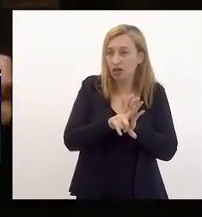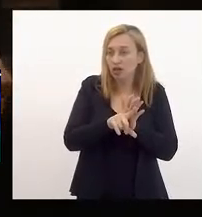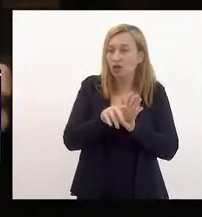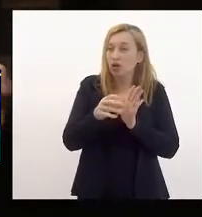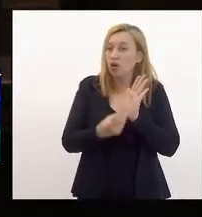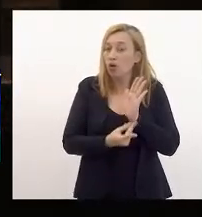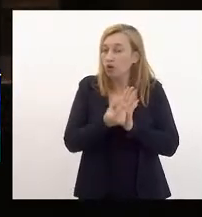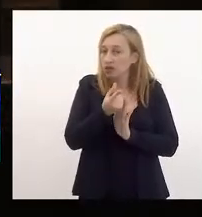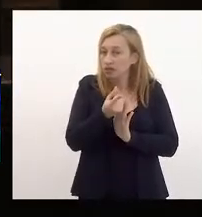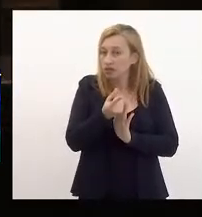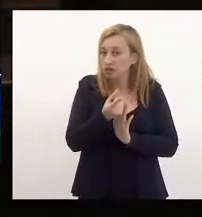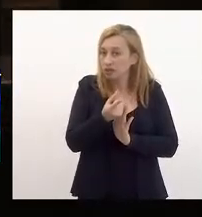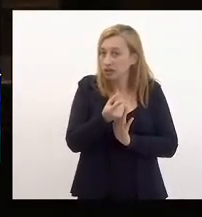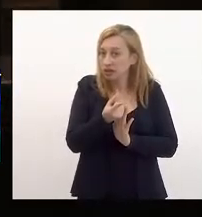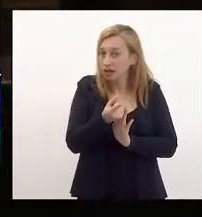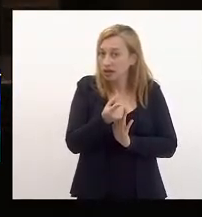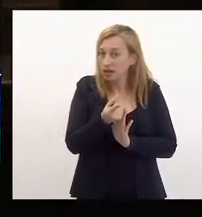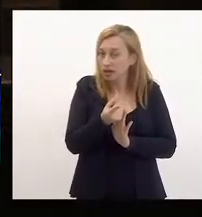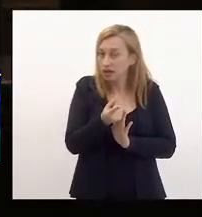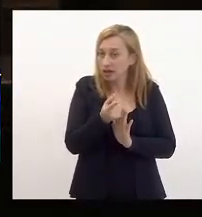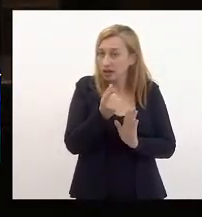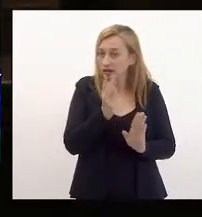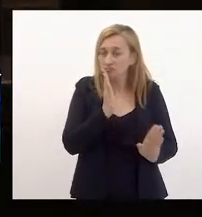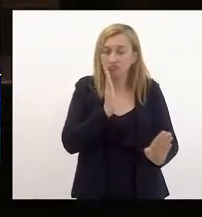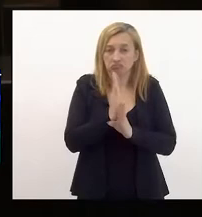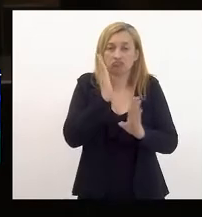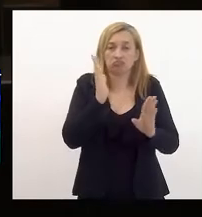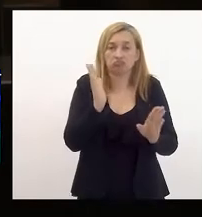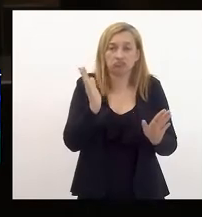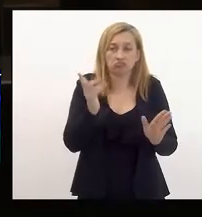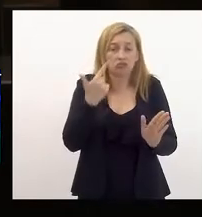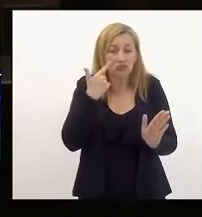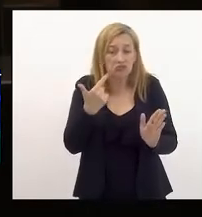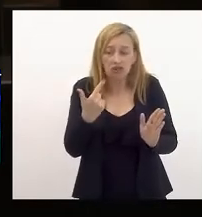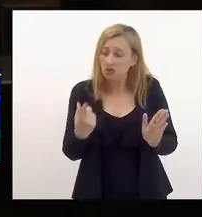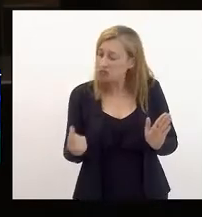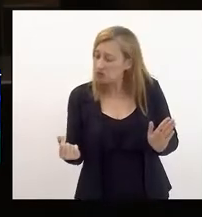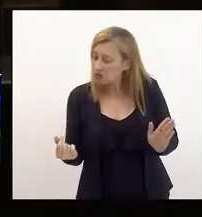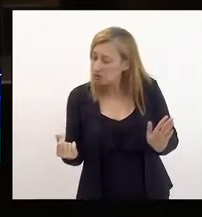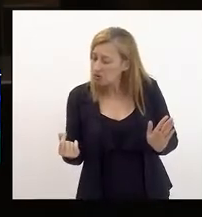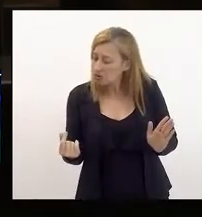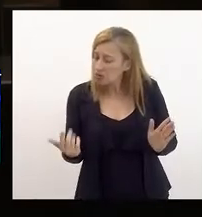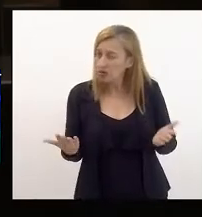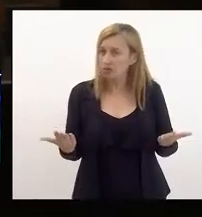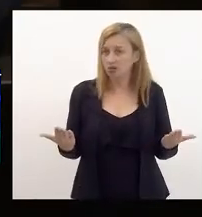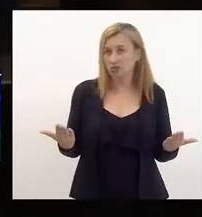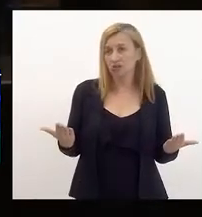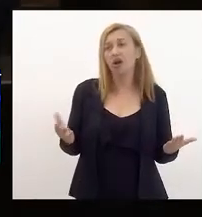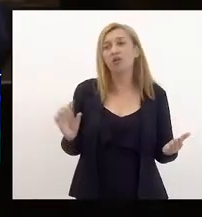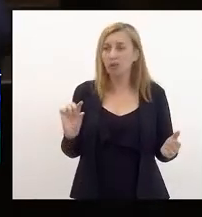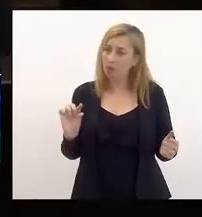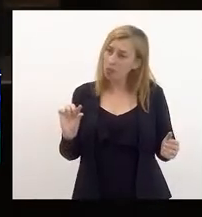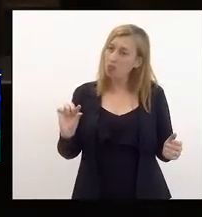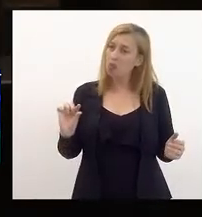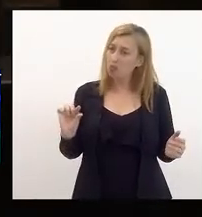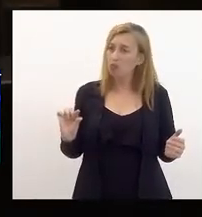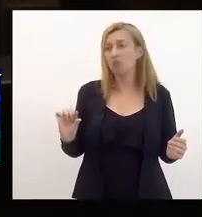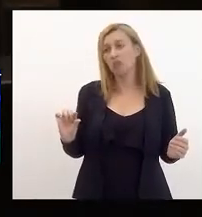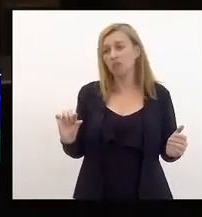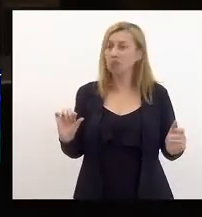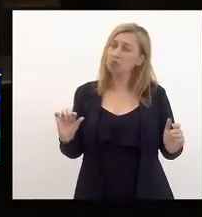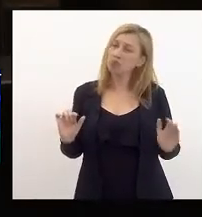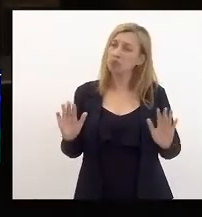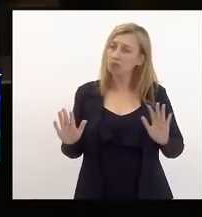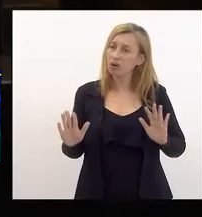orçamentária, e, de repente, a gente se depara com um valor que, às vezes, você diz, olha, pelo menos está pouco isso, aquilo, mas, pelo menos,